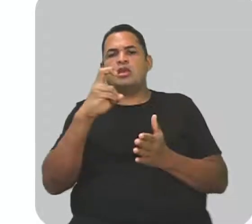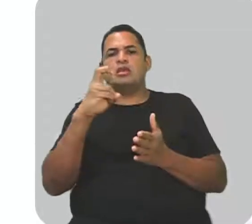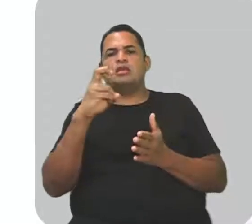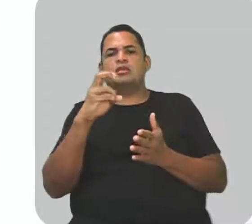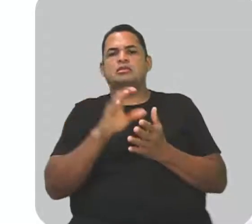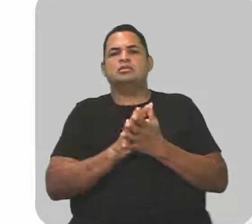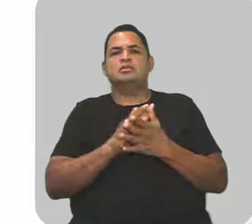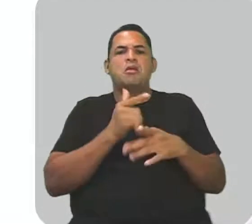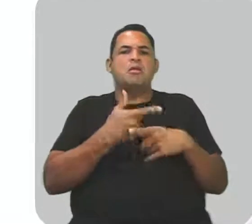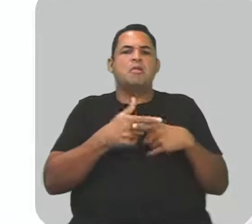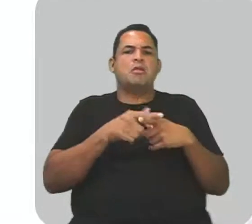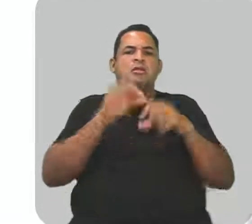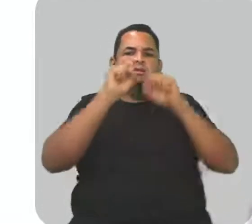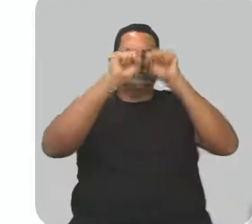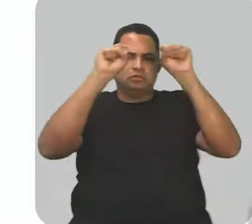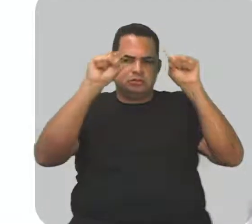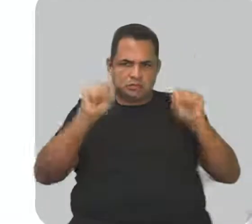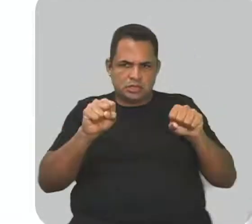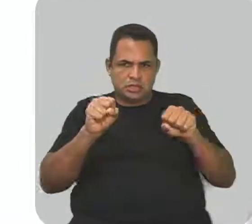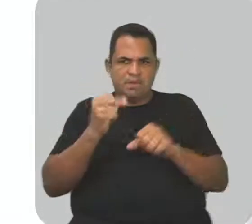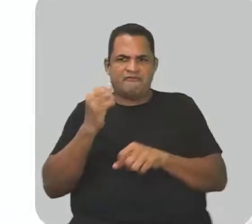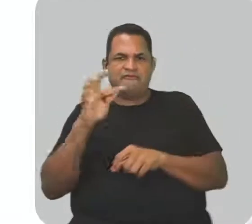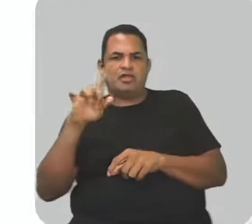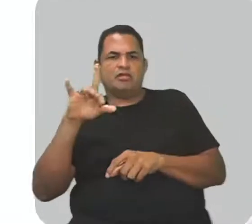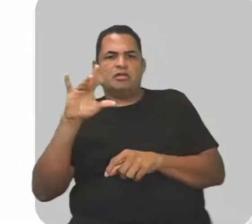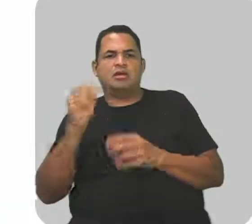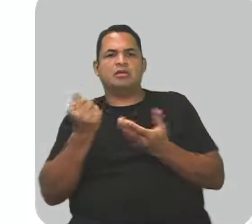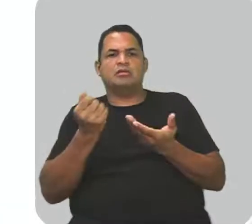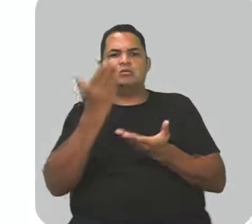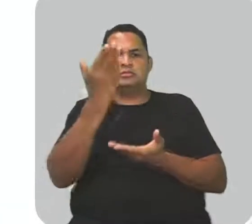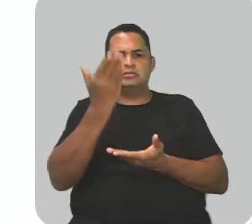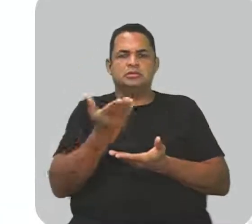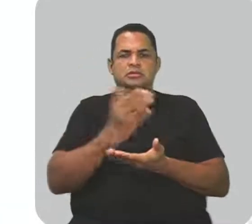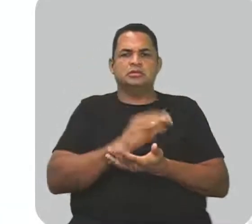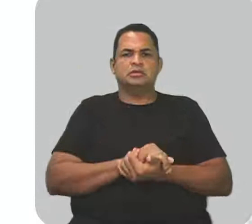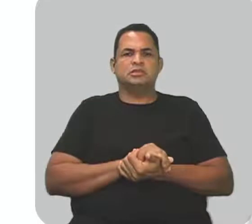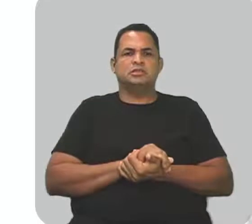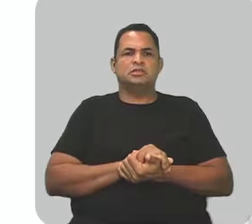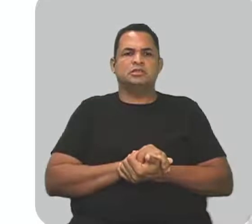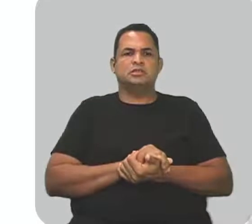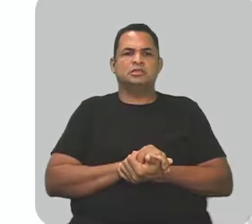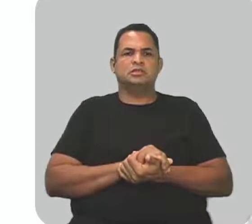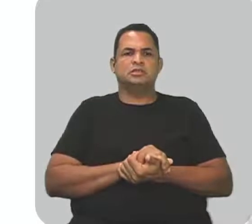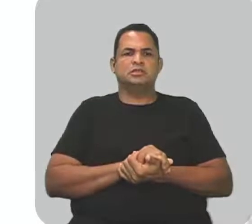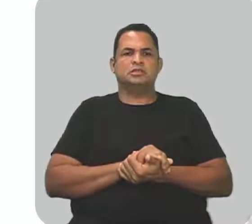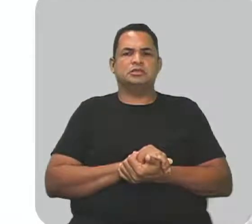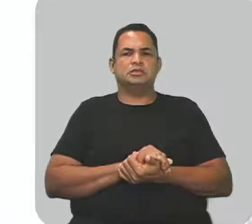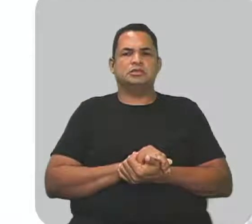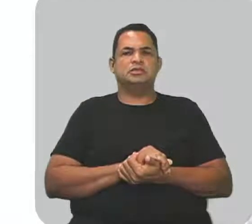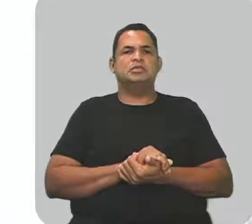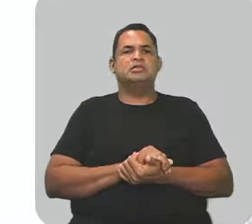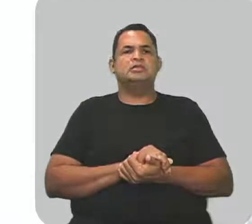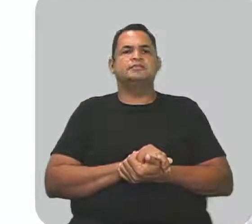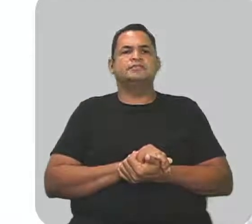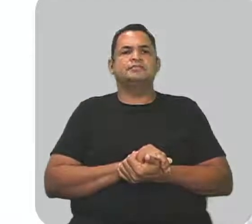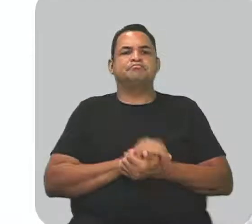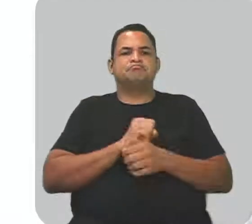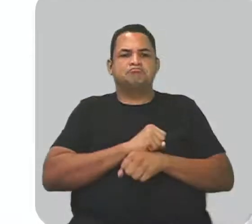uma crise do sistema feudal. Olha só os pontos-chave, aluno. Crise do sistema feudal,